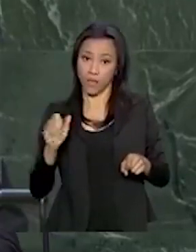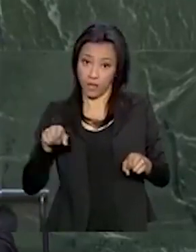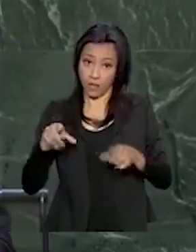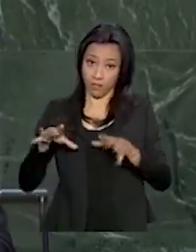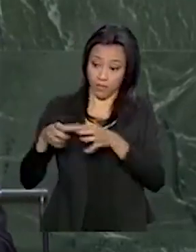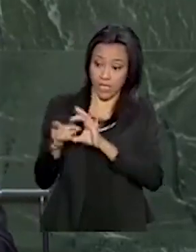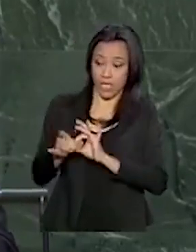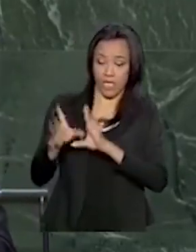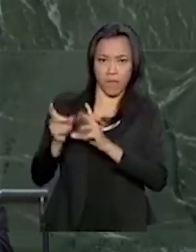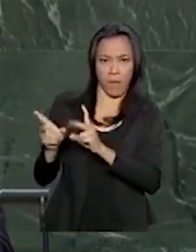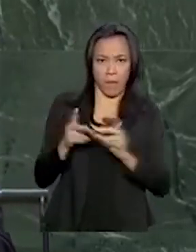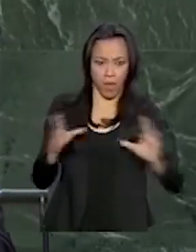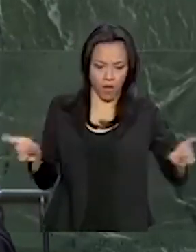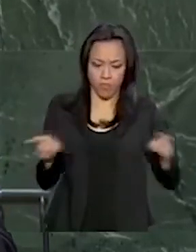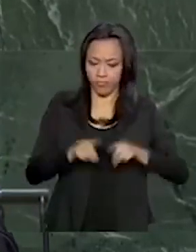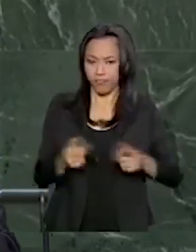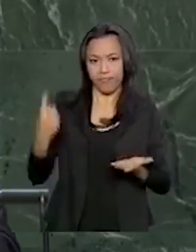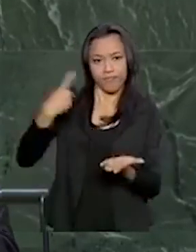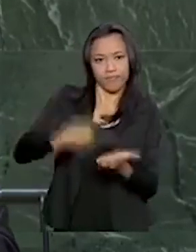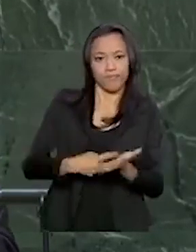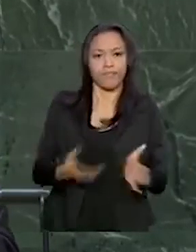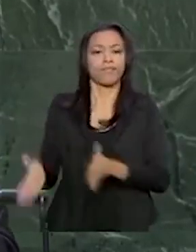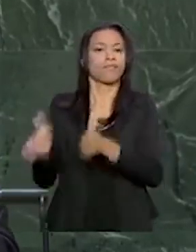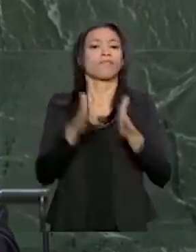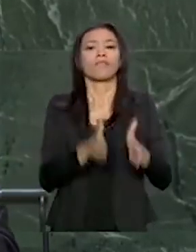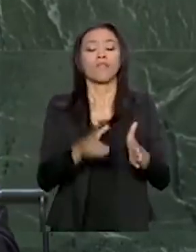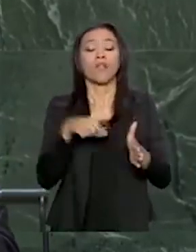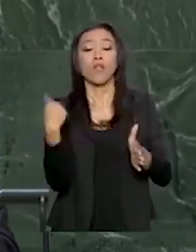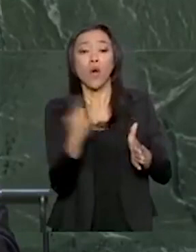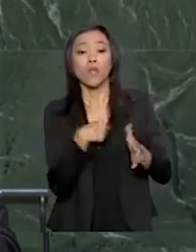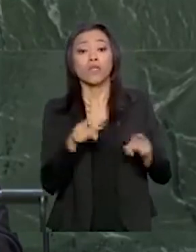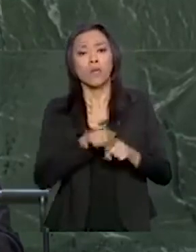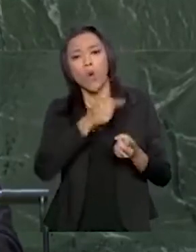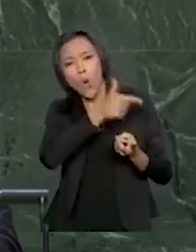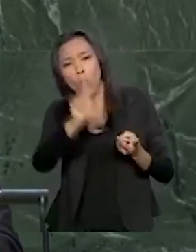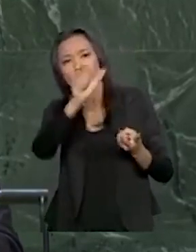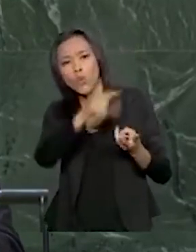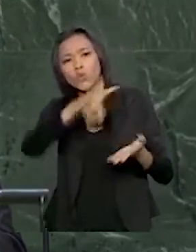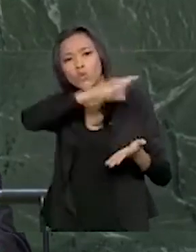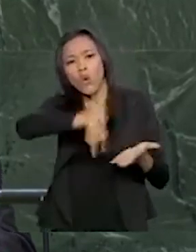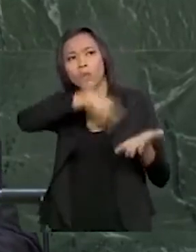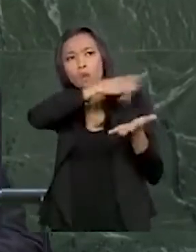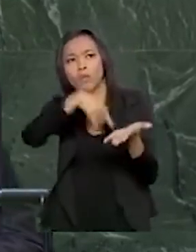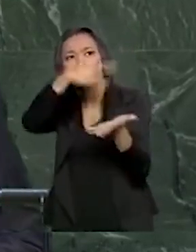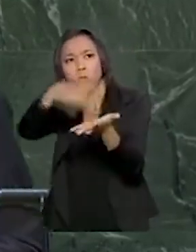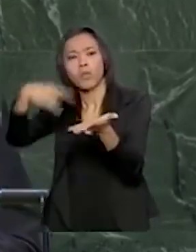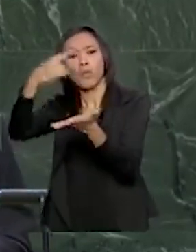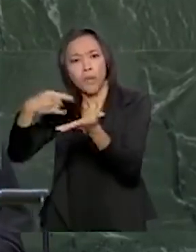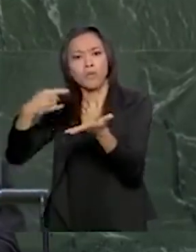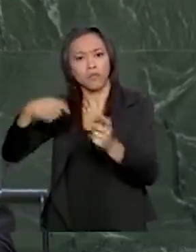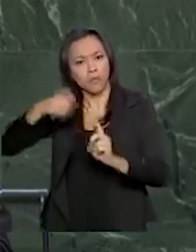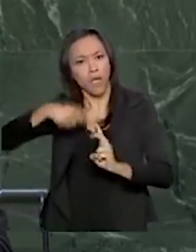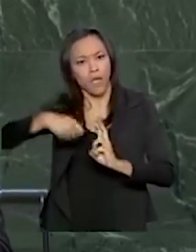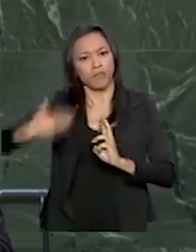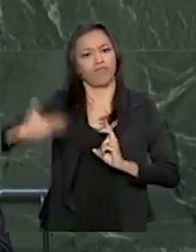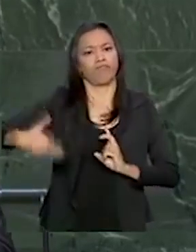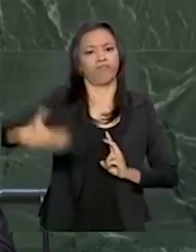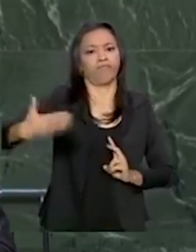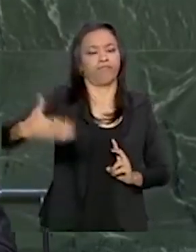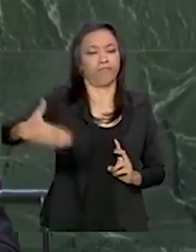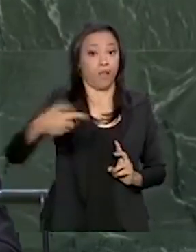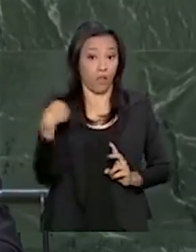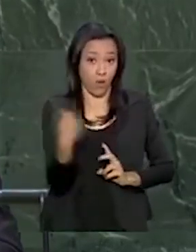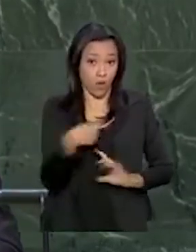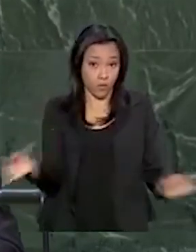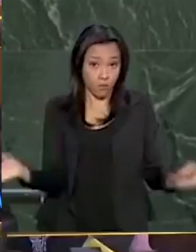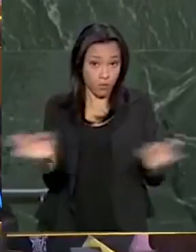Pretendemos seguir adiante com vários outros acordos nos próximos meses. Estamos prontos